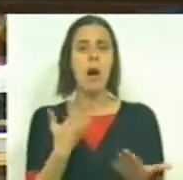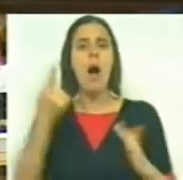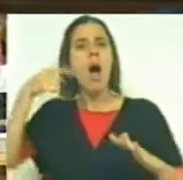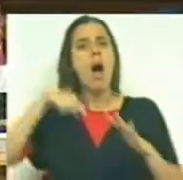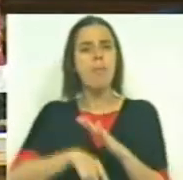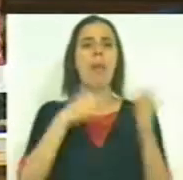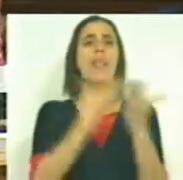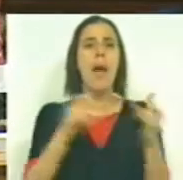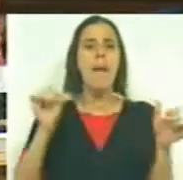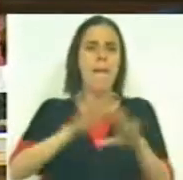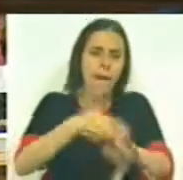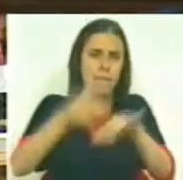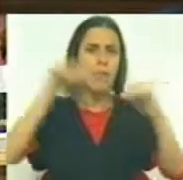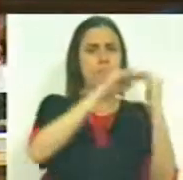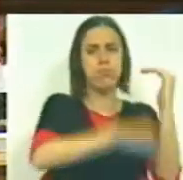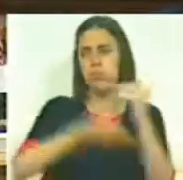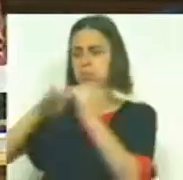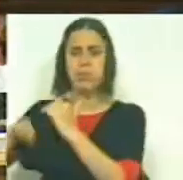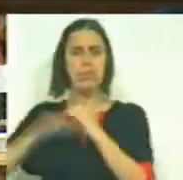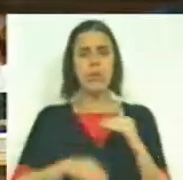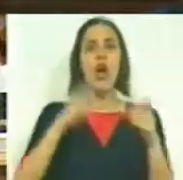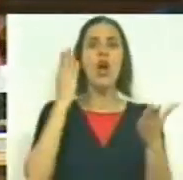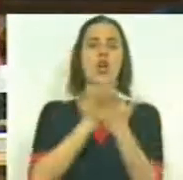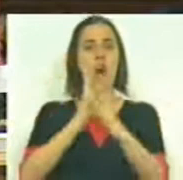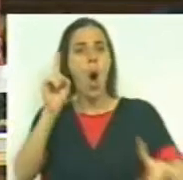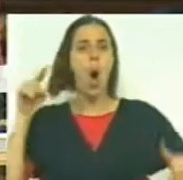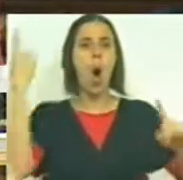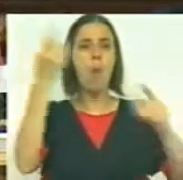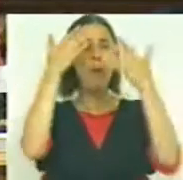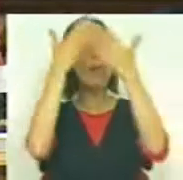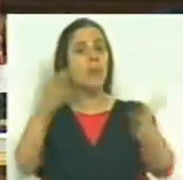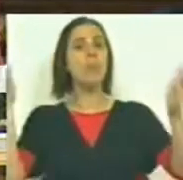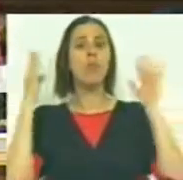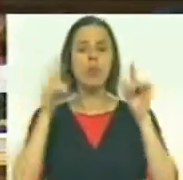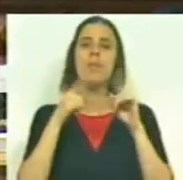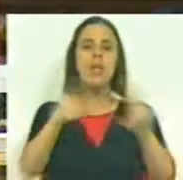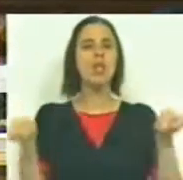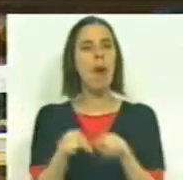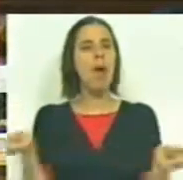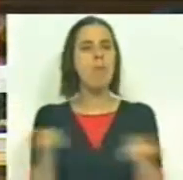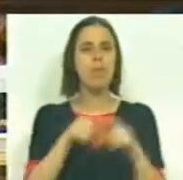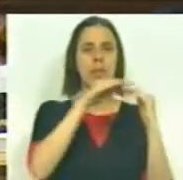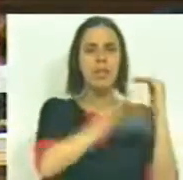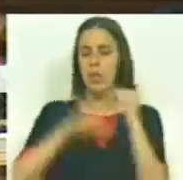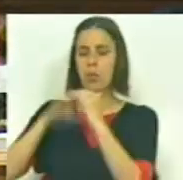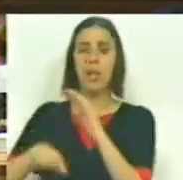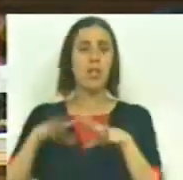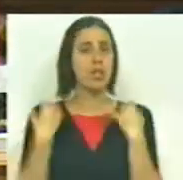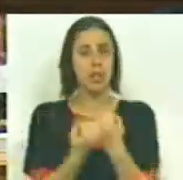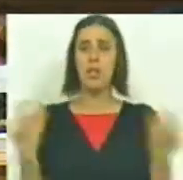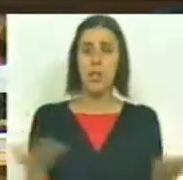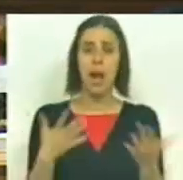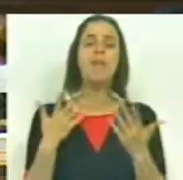e aprofunda as desigualdades sociais. A escola, em vez de ser um espaço de democracia, é um espaço de desigualdades